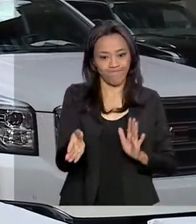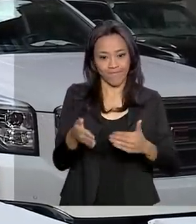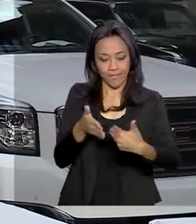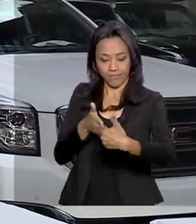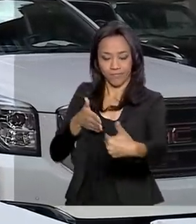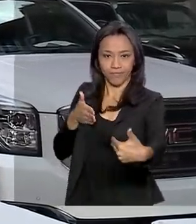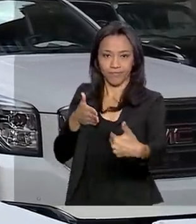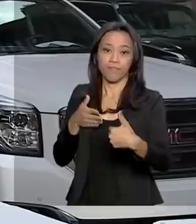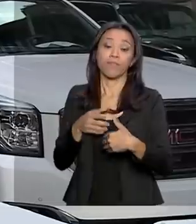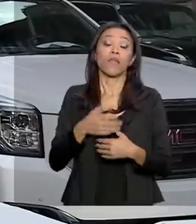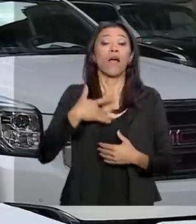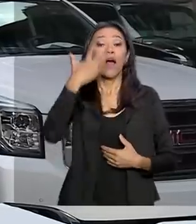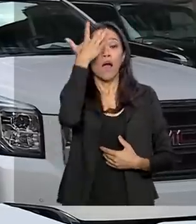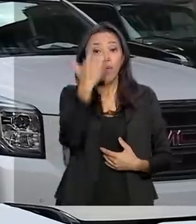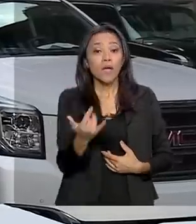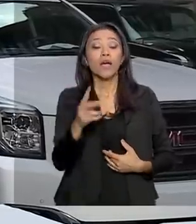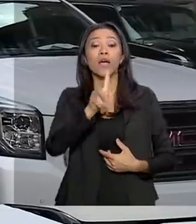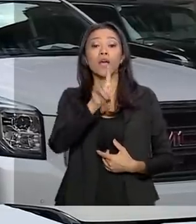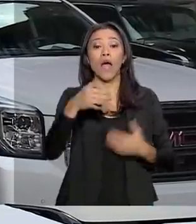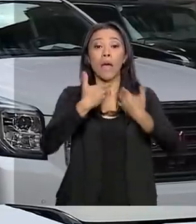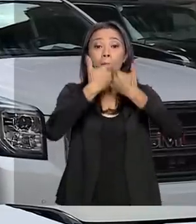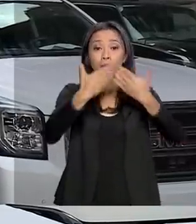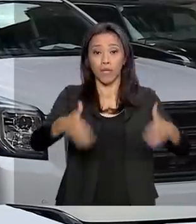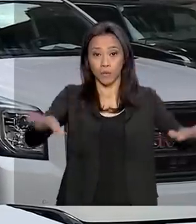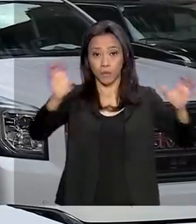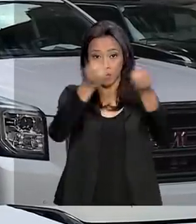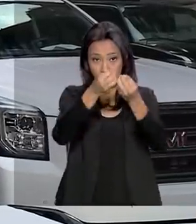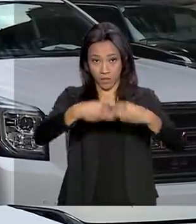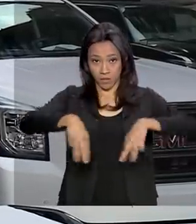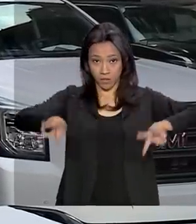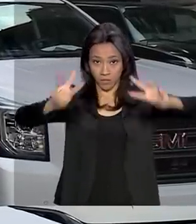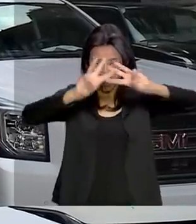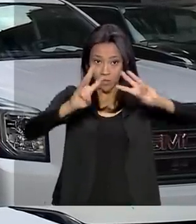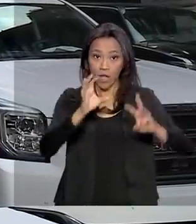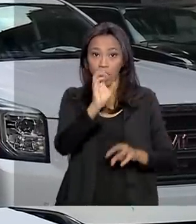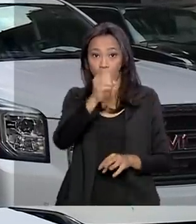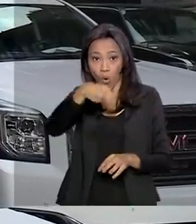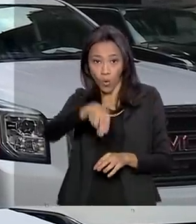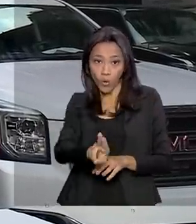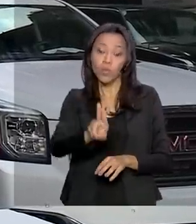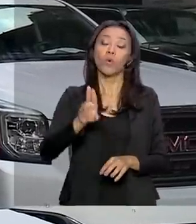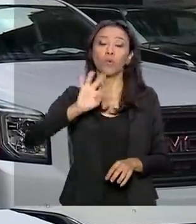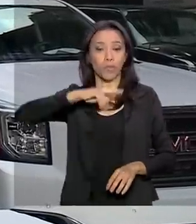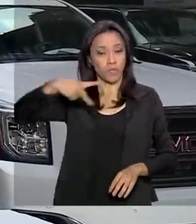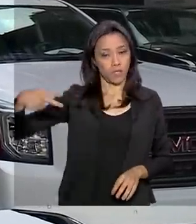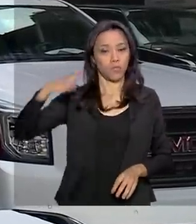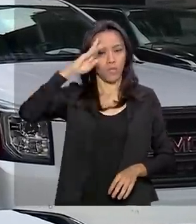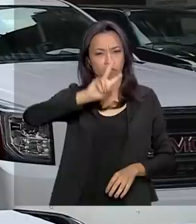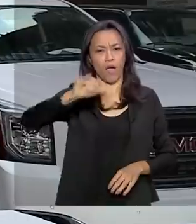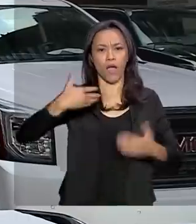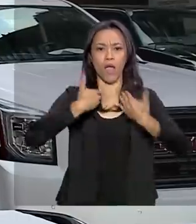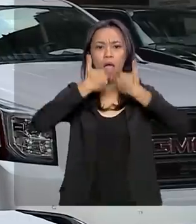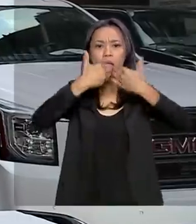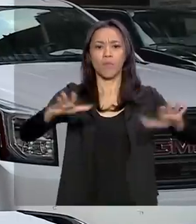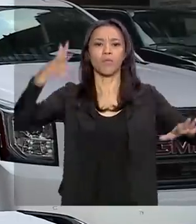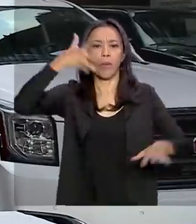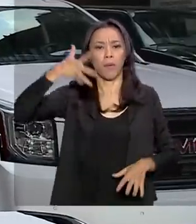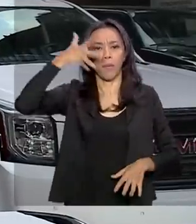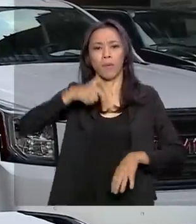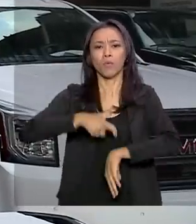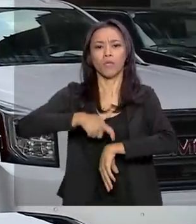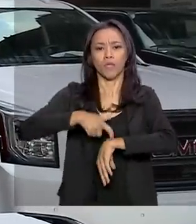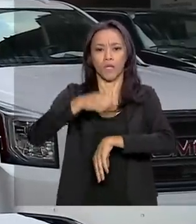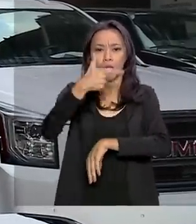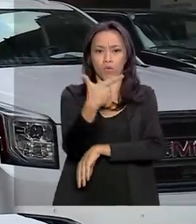de abertura da Assembleia Geral da ONU e o presidente vai fazer o discurso de abertura que deve durar até 20 minutos.